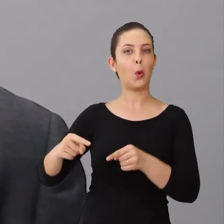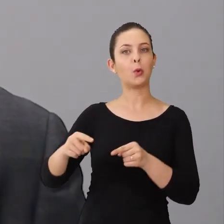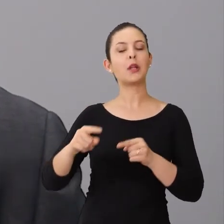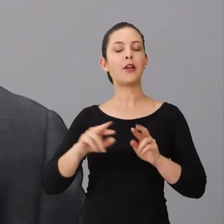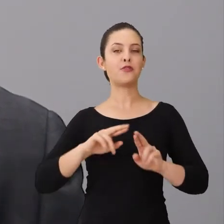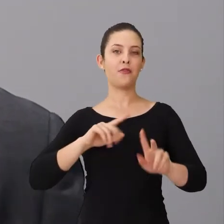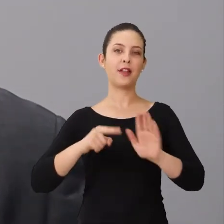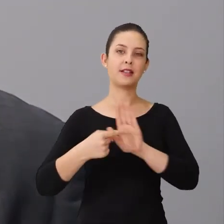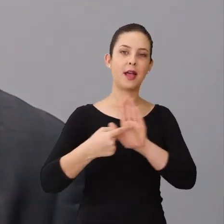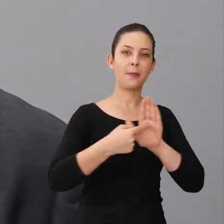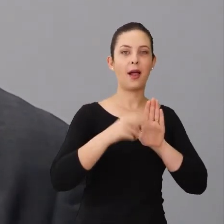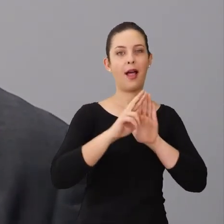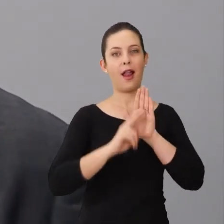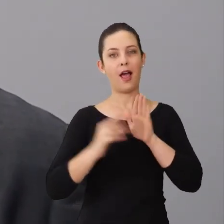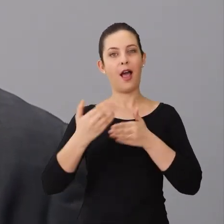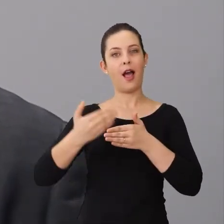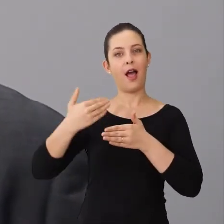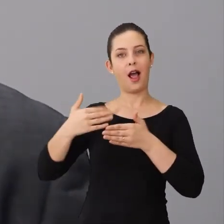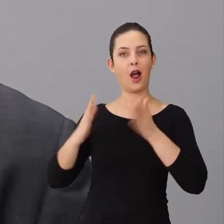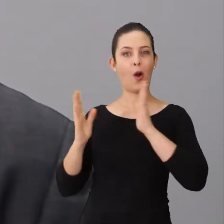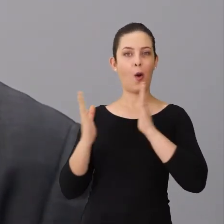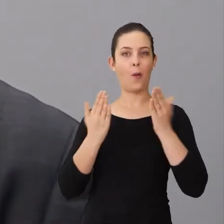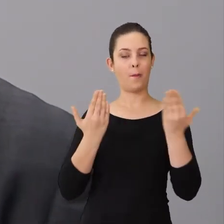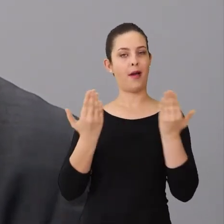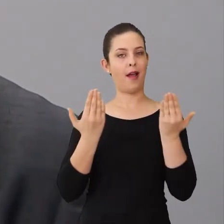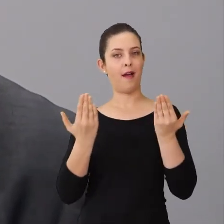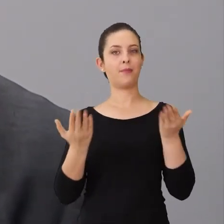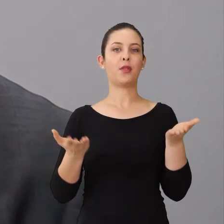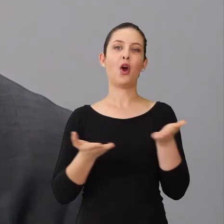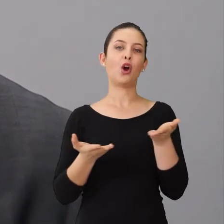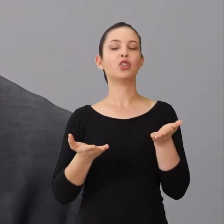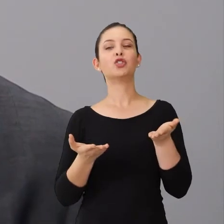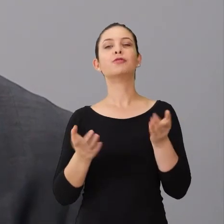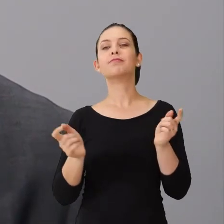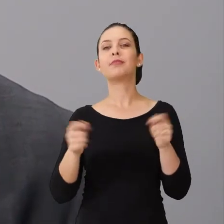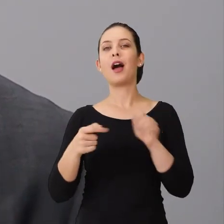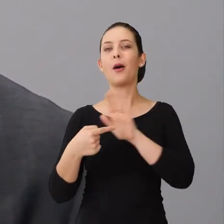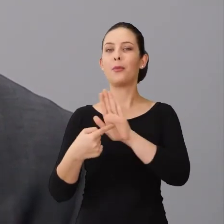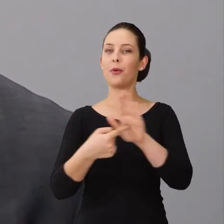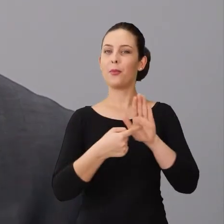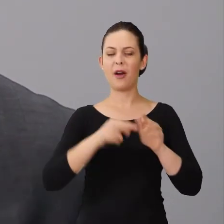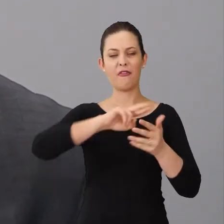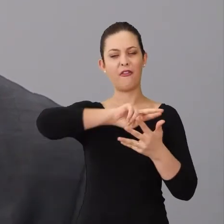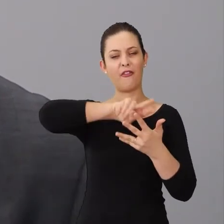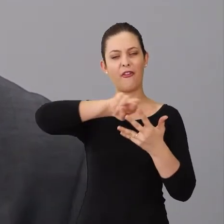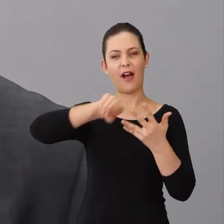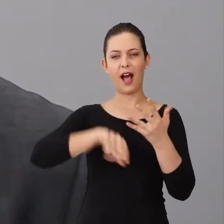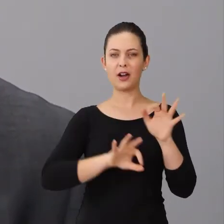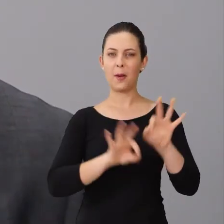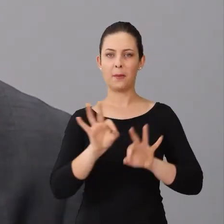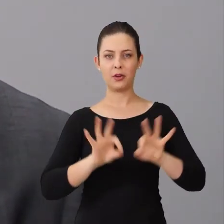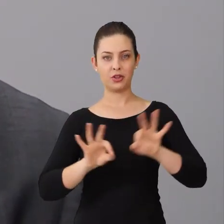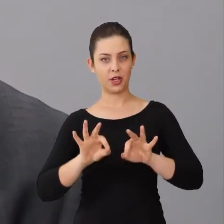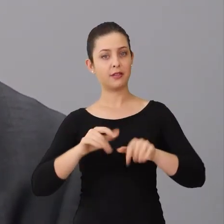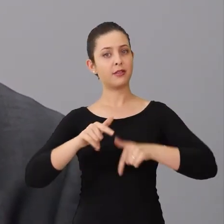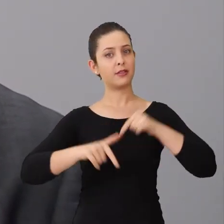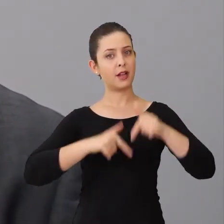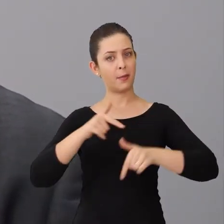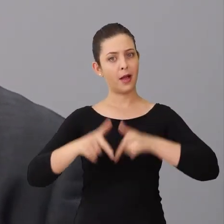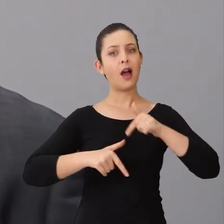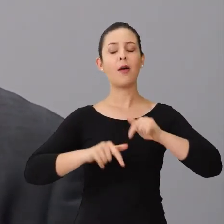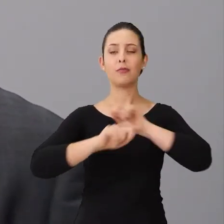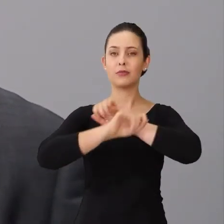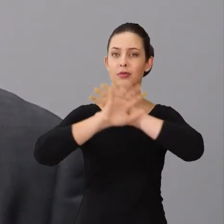apresentação com relação aos anos anteriores. Hoje nós tivemos condições de apresentar diversos projetos que trabalharam com